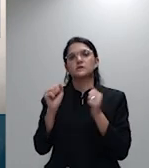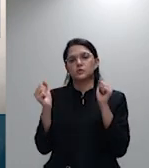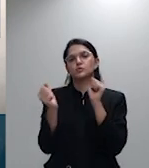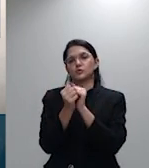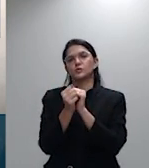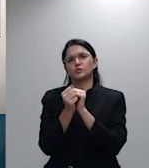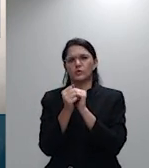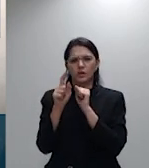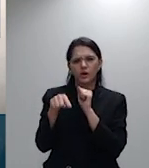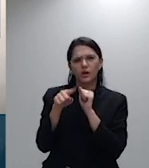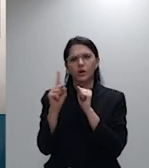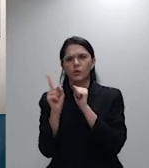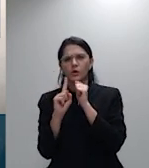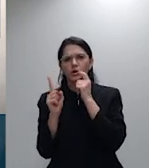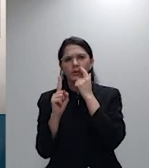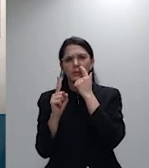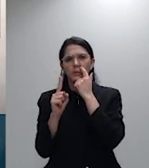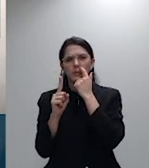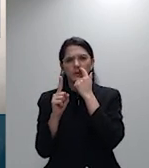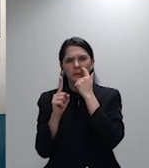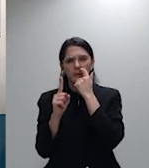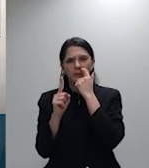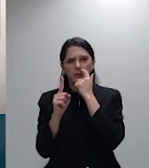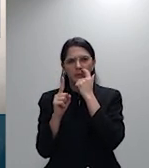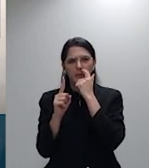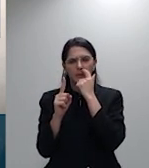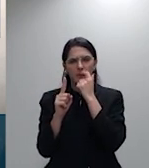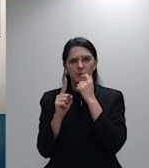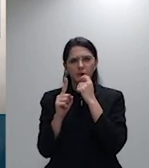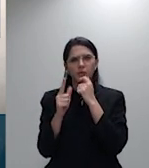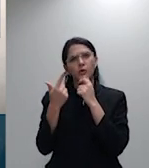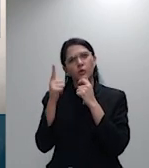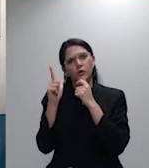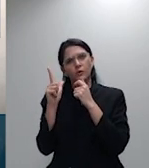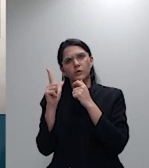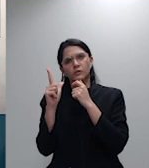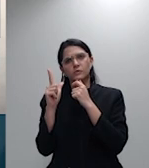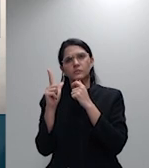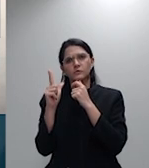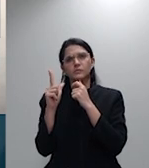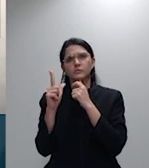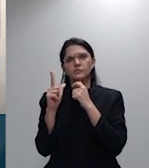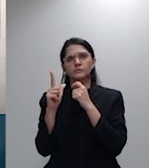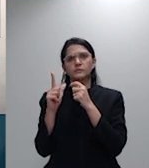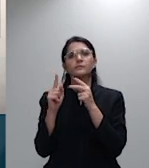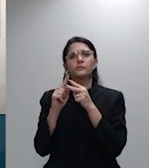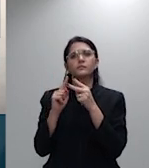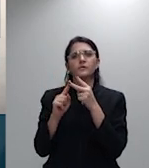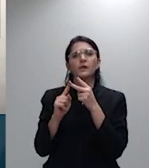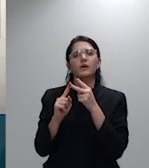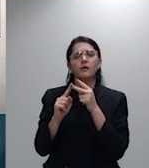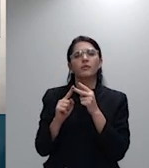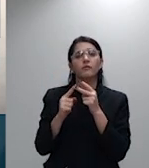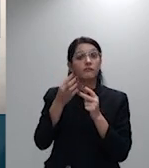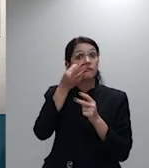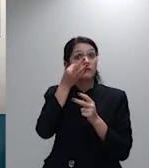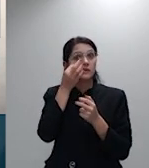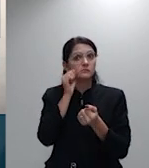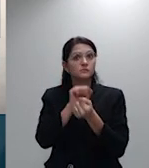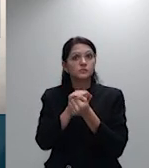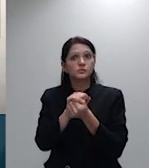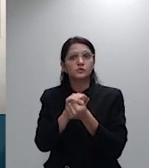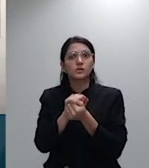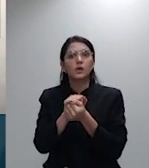outros pedidos de vista seria presidente vista conjunta porque nós dois traremos o voto no mesmo dia muito